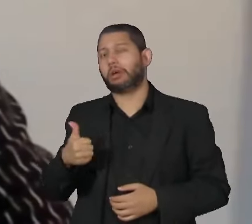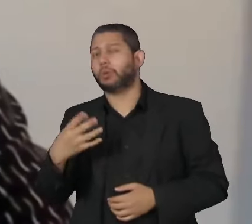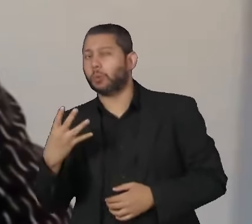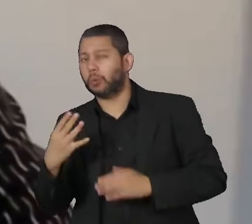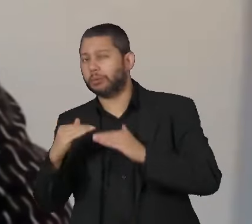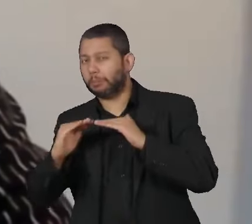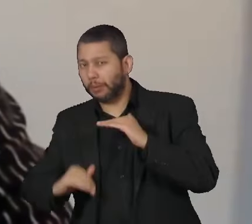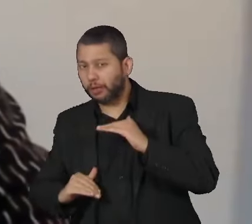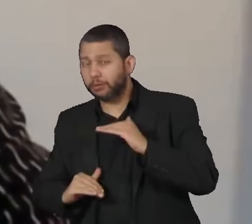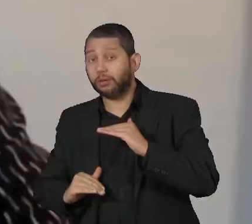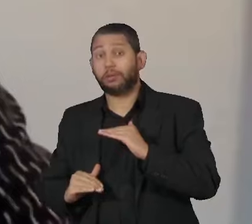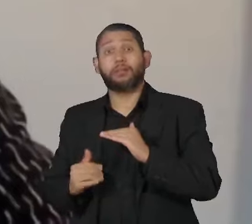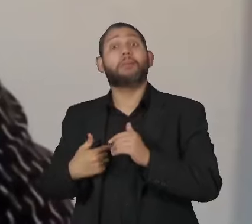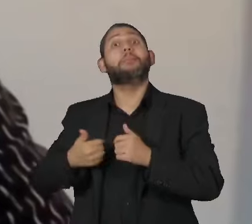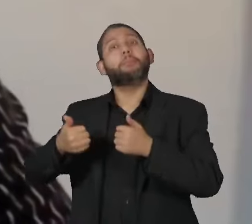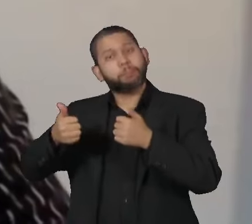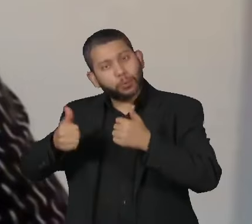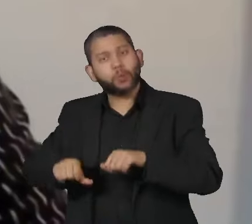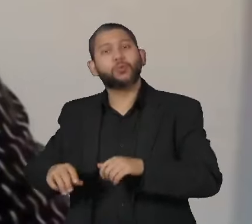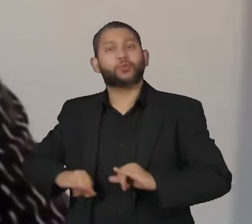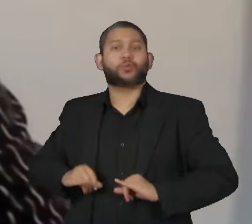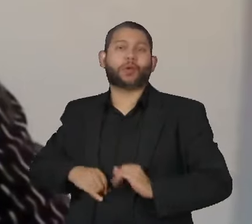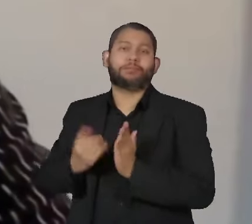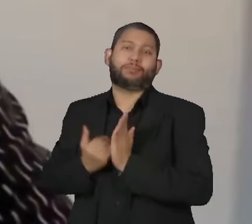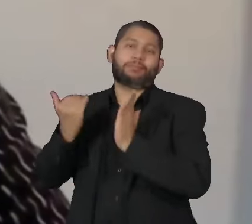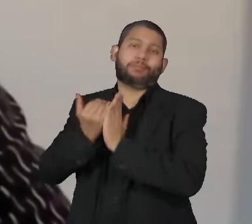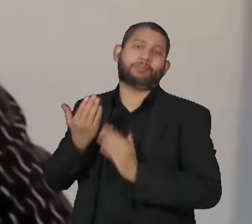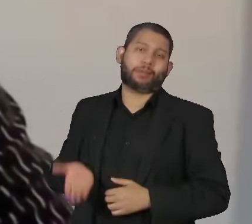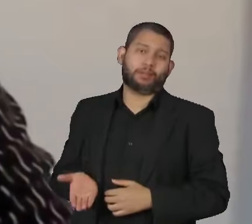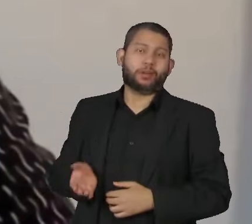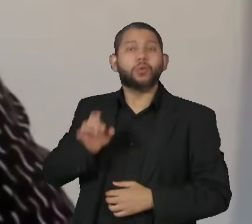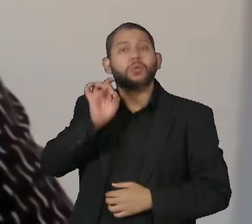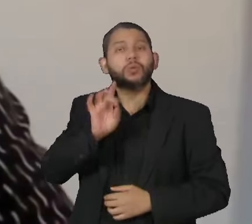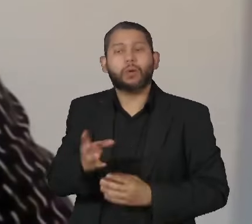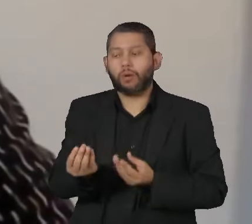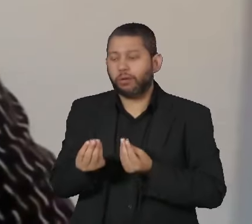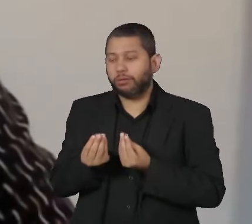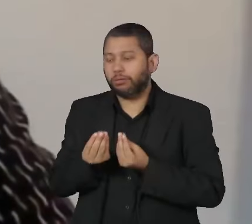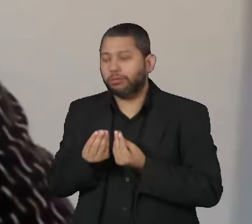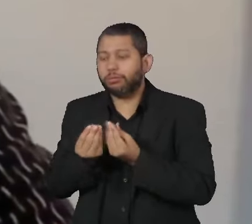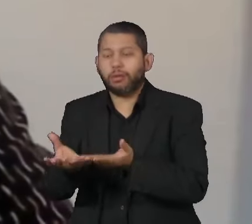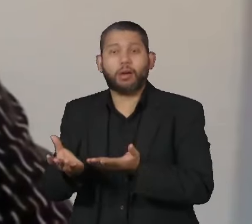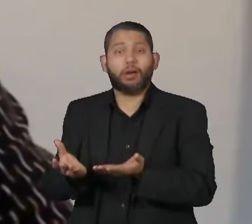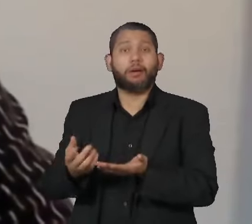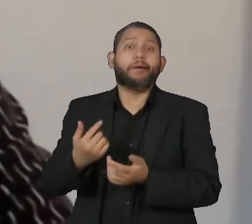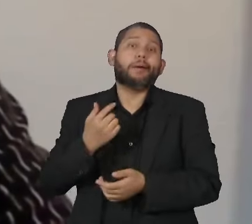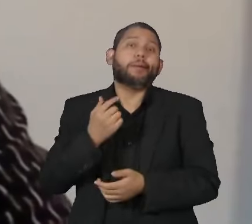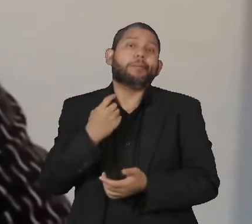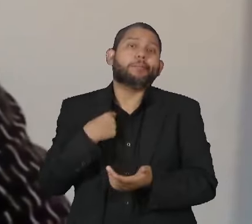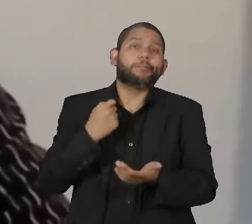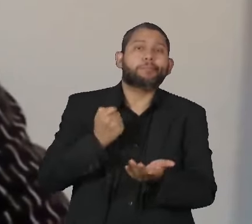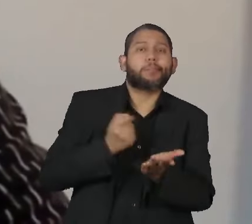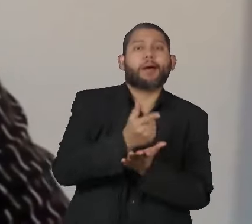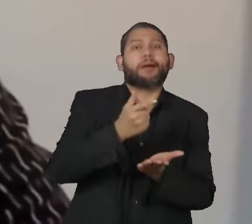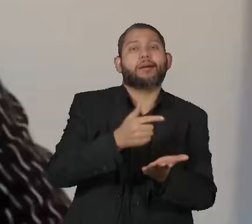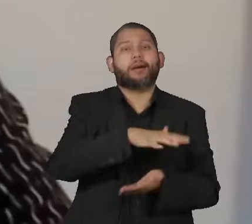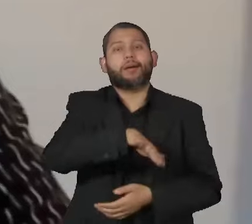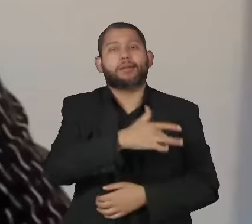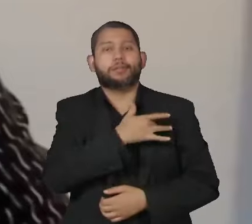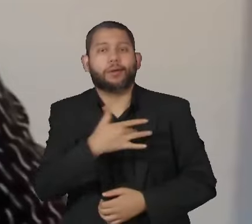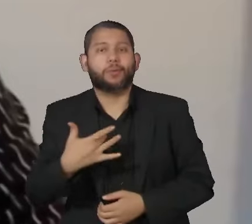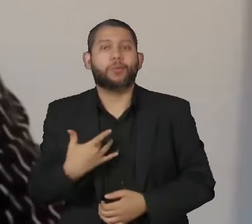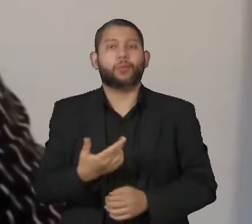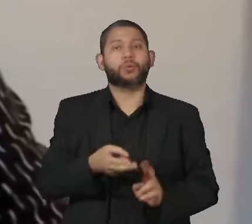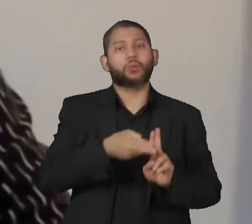anos, têm um nível de atendimento menor. Então, não é somente despesa em saúde, não é somente